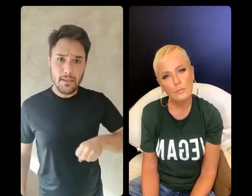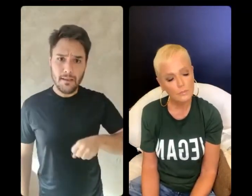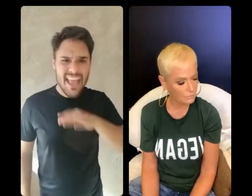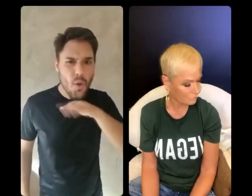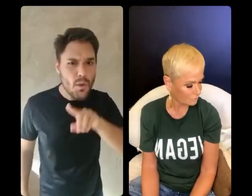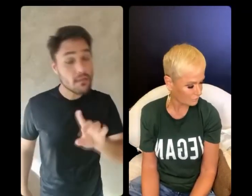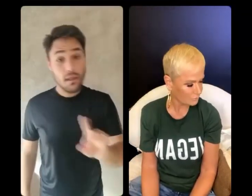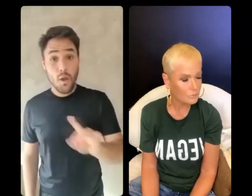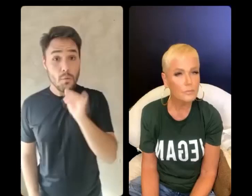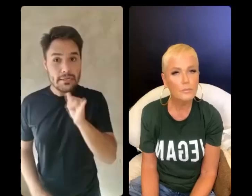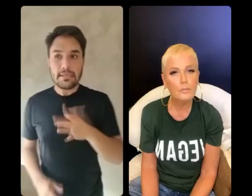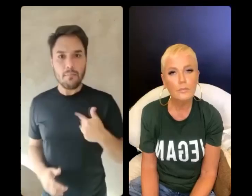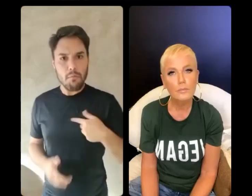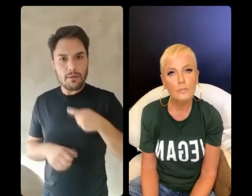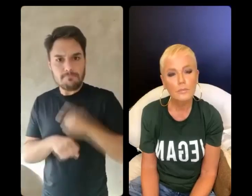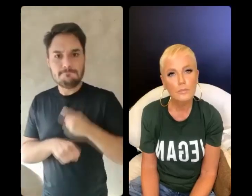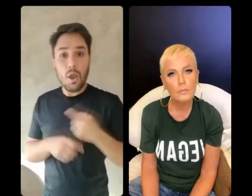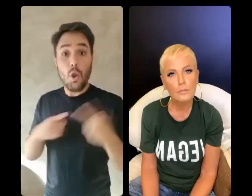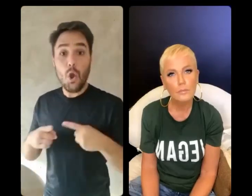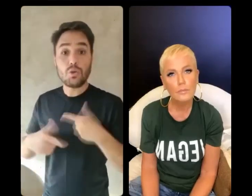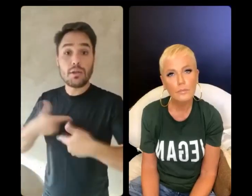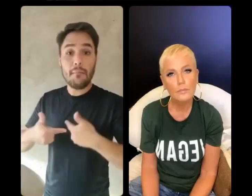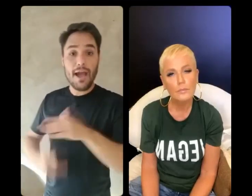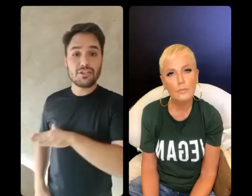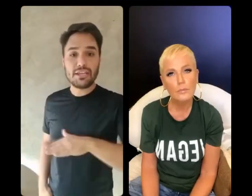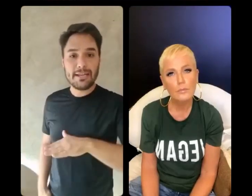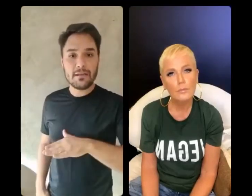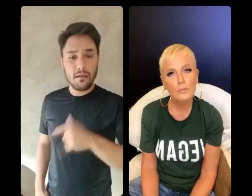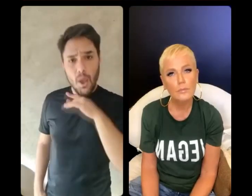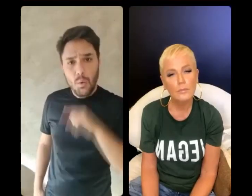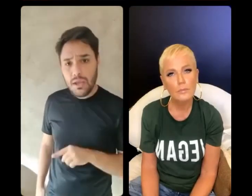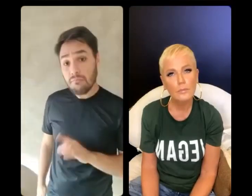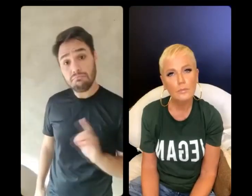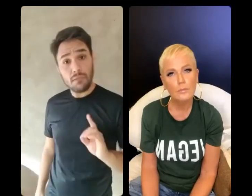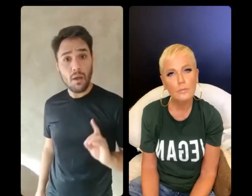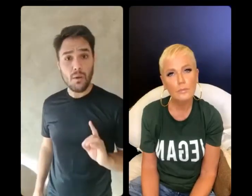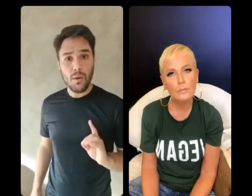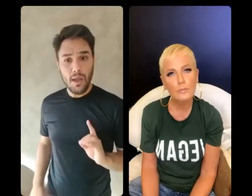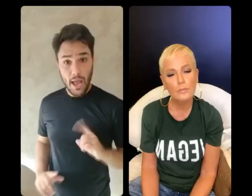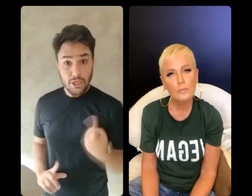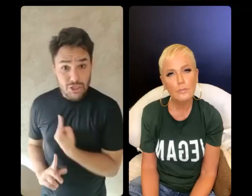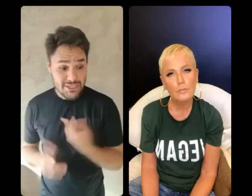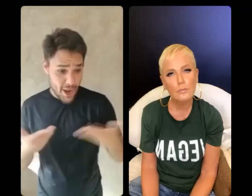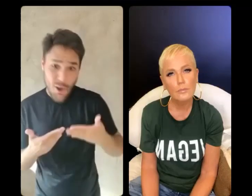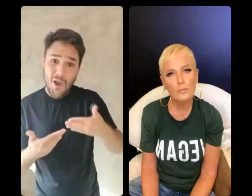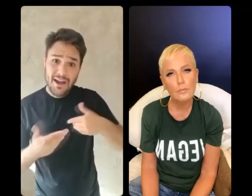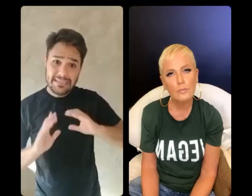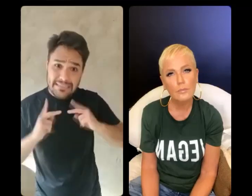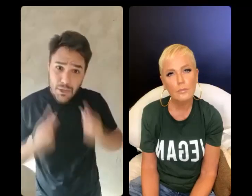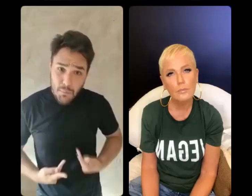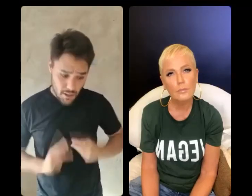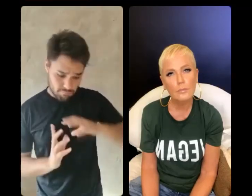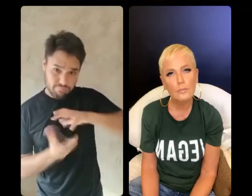pode ser radicalmente contra o trabalho infantil e, por isso, não é algo ruim. Então, nós estamos na beira do penhasco. Se a gente não parar,